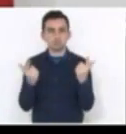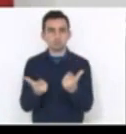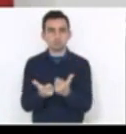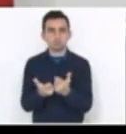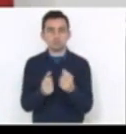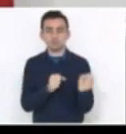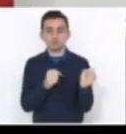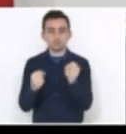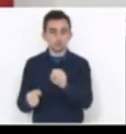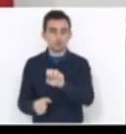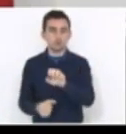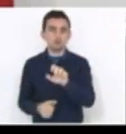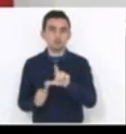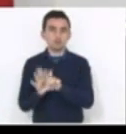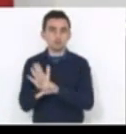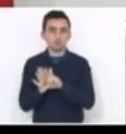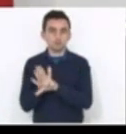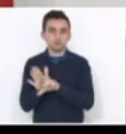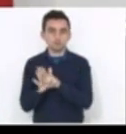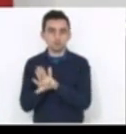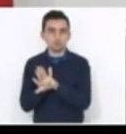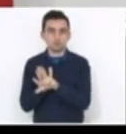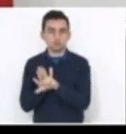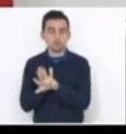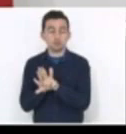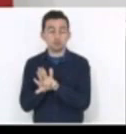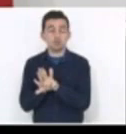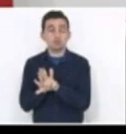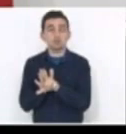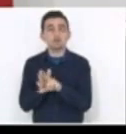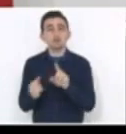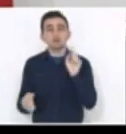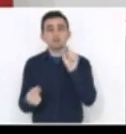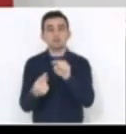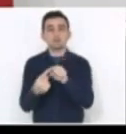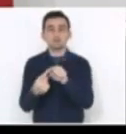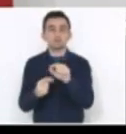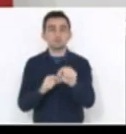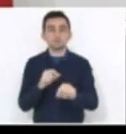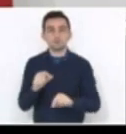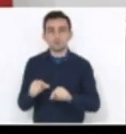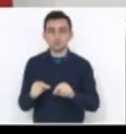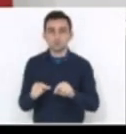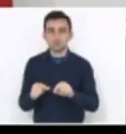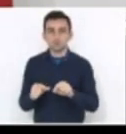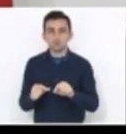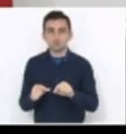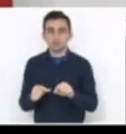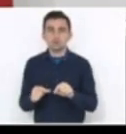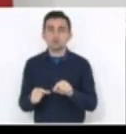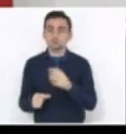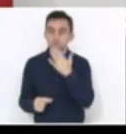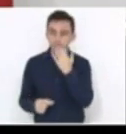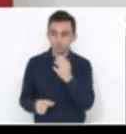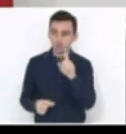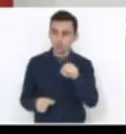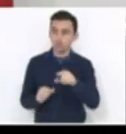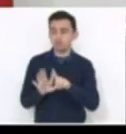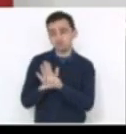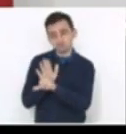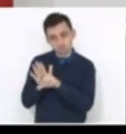aí eu quero ir na linha do professor e deputado Coruja, ela é, deputado Mota, de legislar